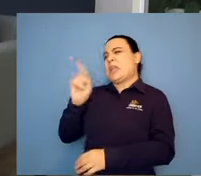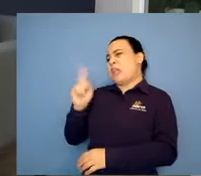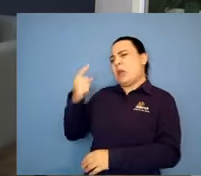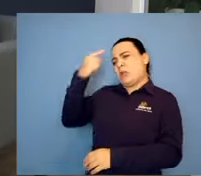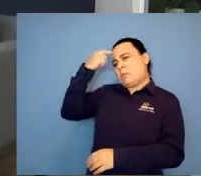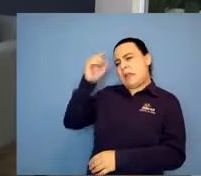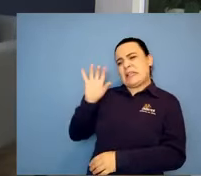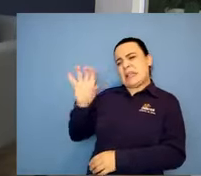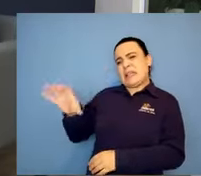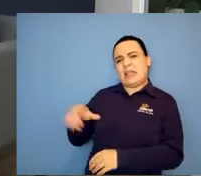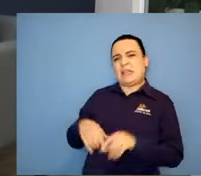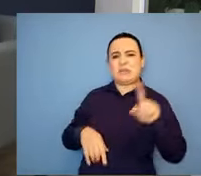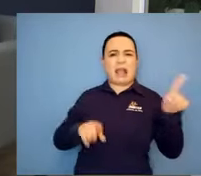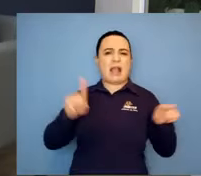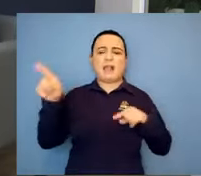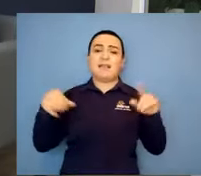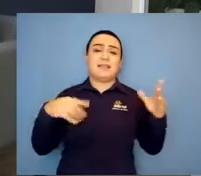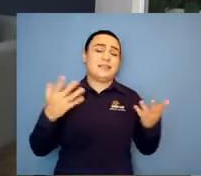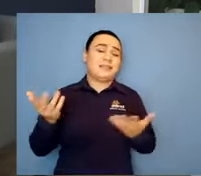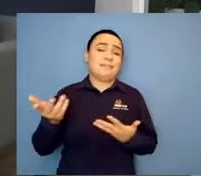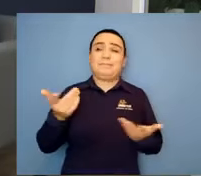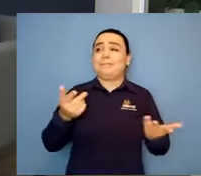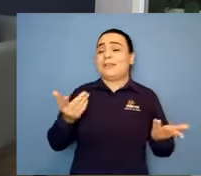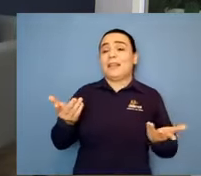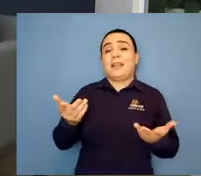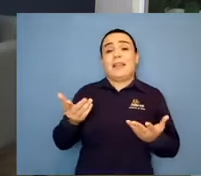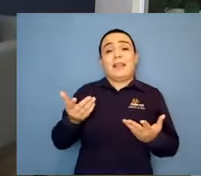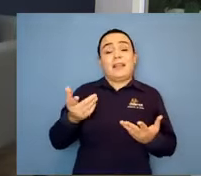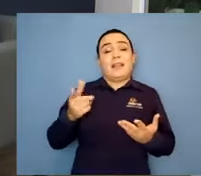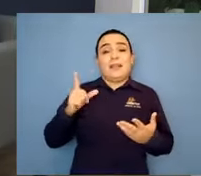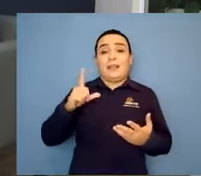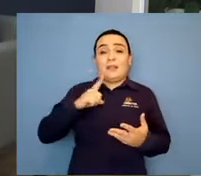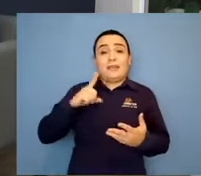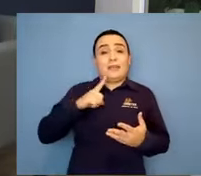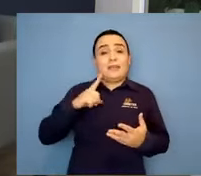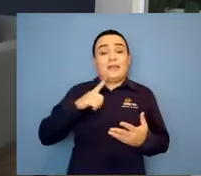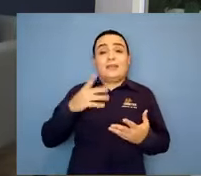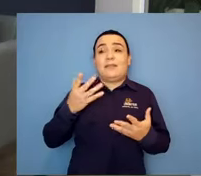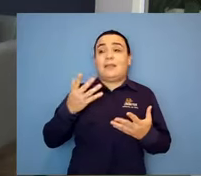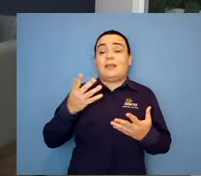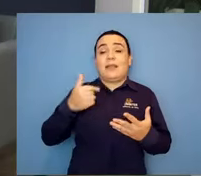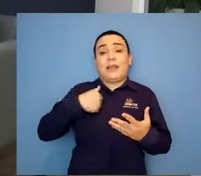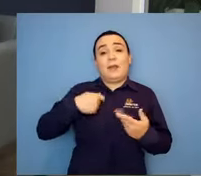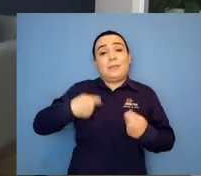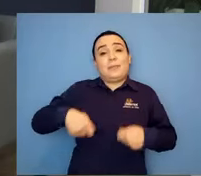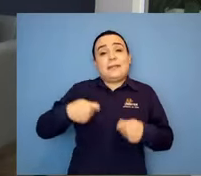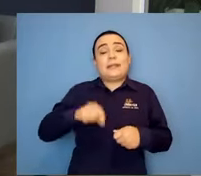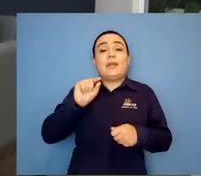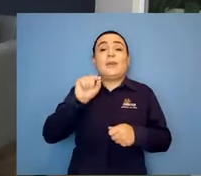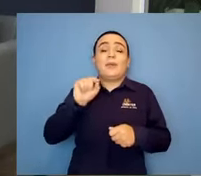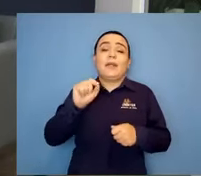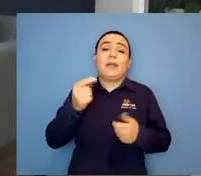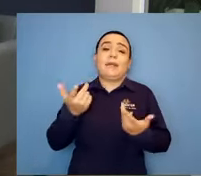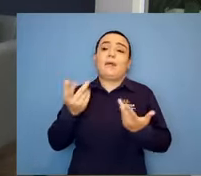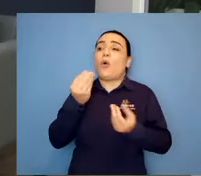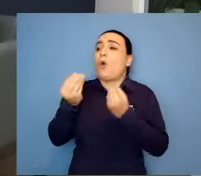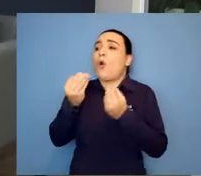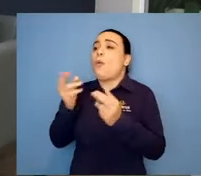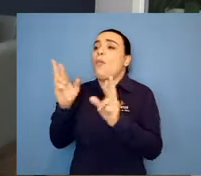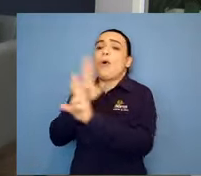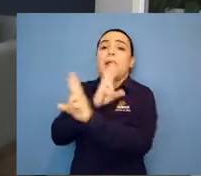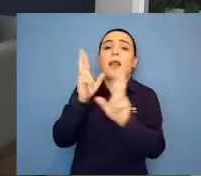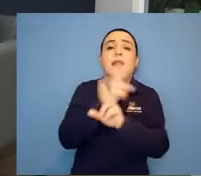falar nisso. E com a psicóloga, eu falava. Então, era muito bom, né? Eu conversava com ela, chorava uns dois, três dias. Mas depois,